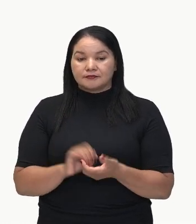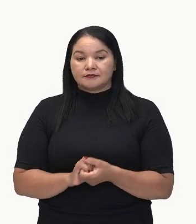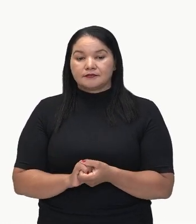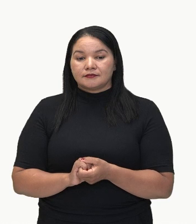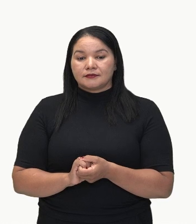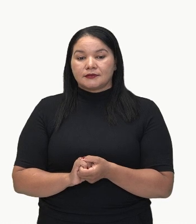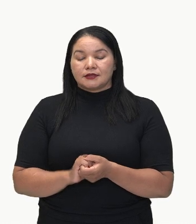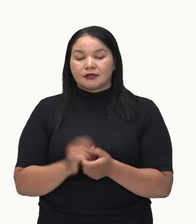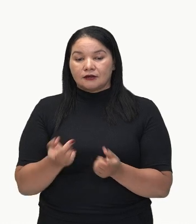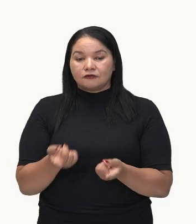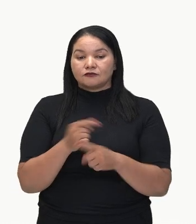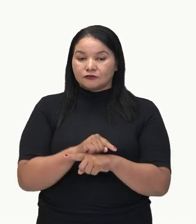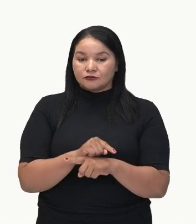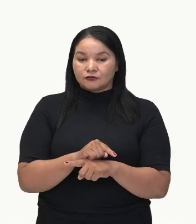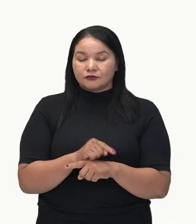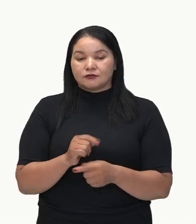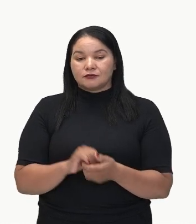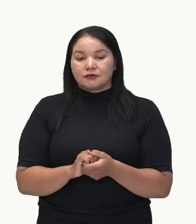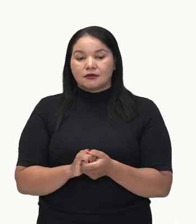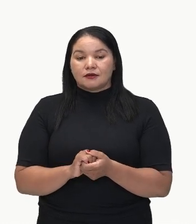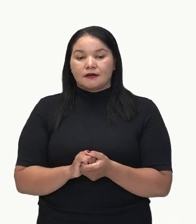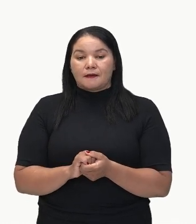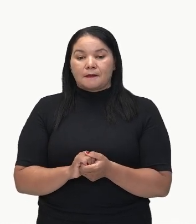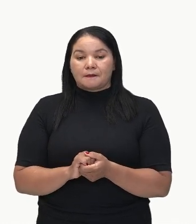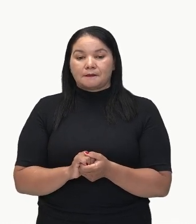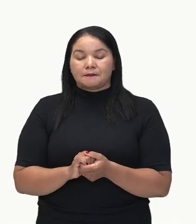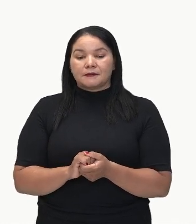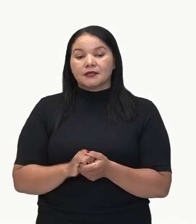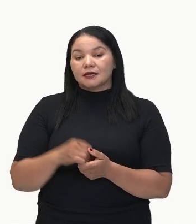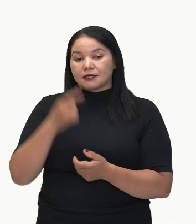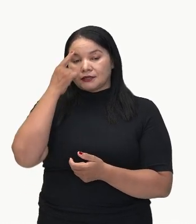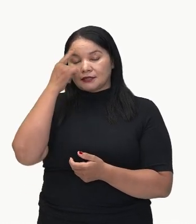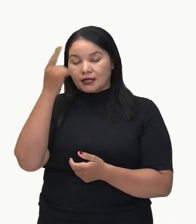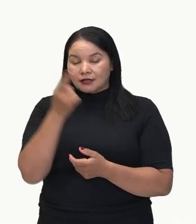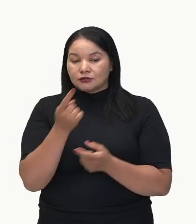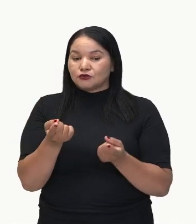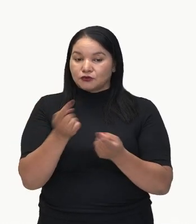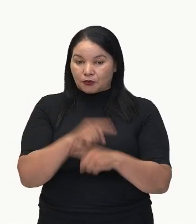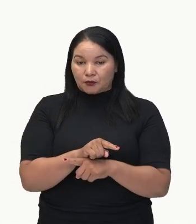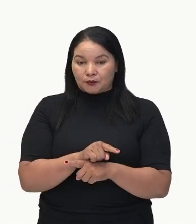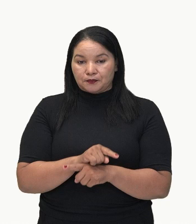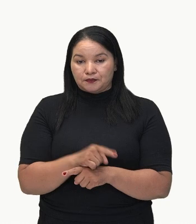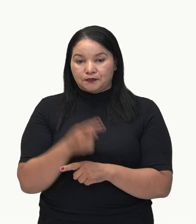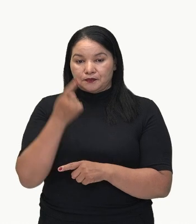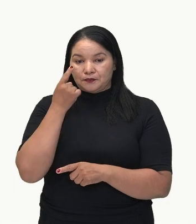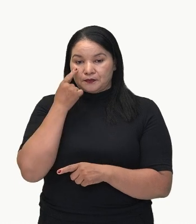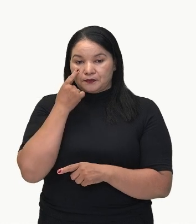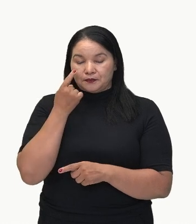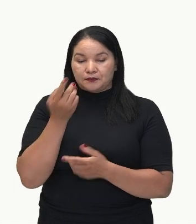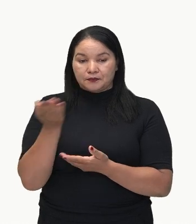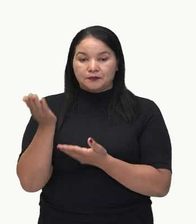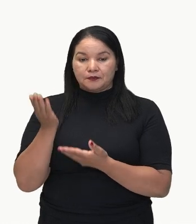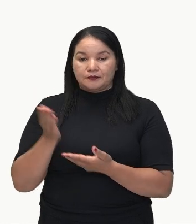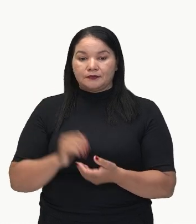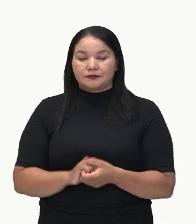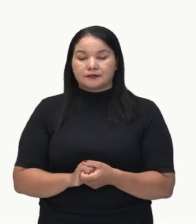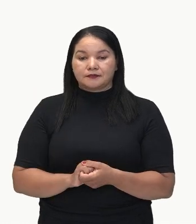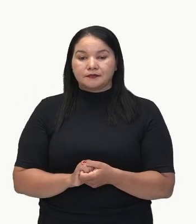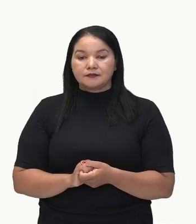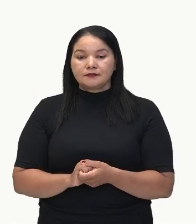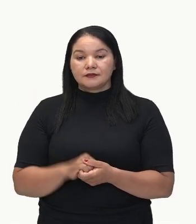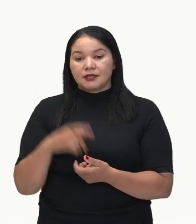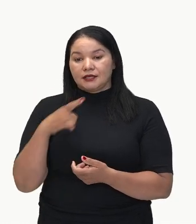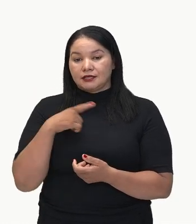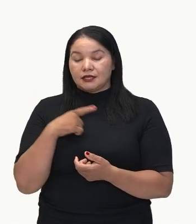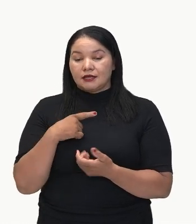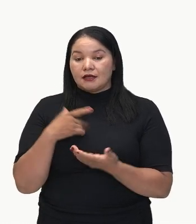adversário, contrariedade, ideias opostas. Olha só. Ideias contrárias. Temos aqui